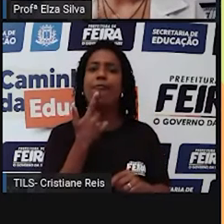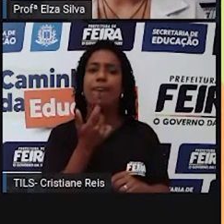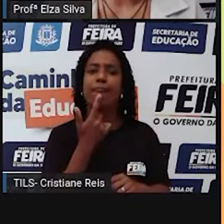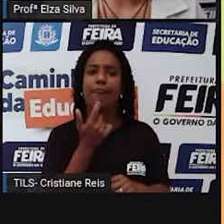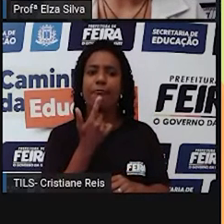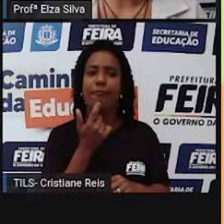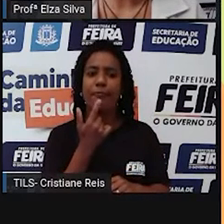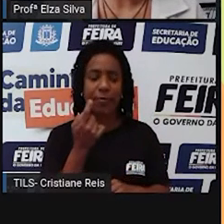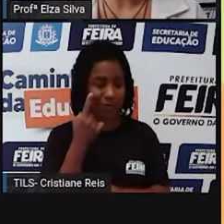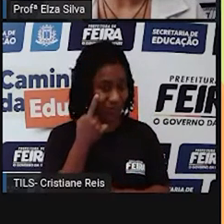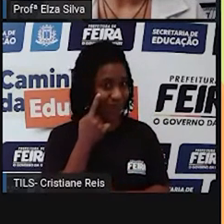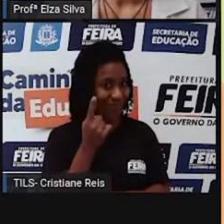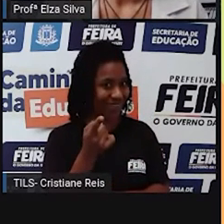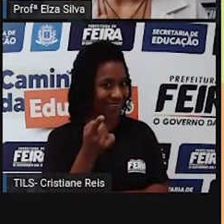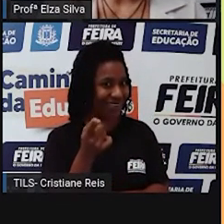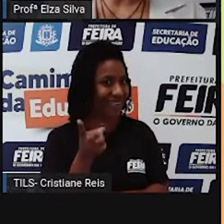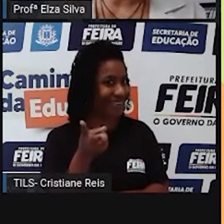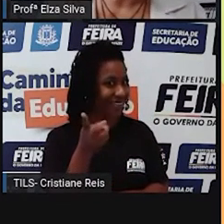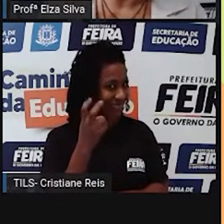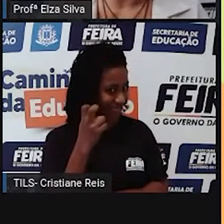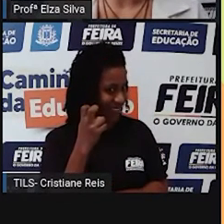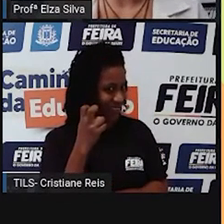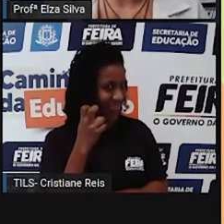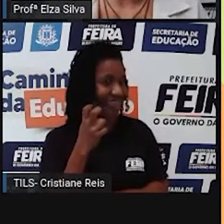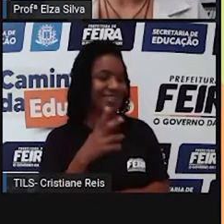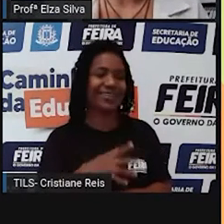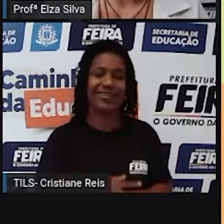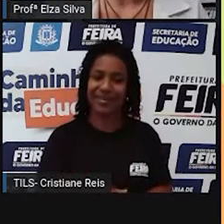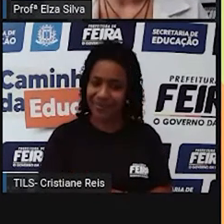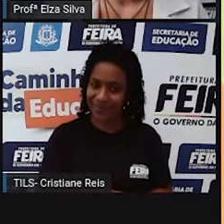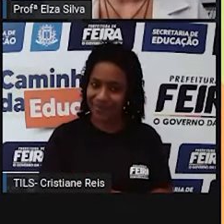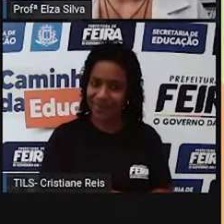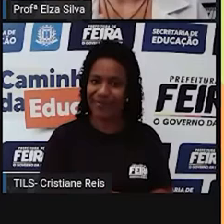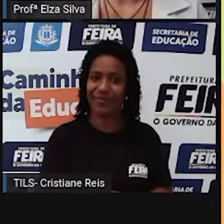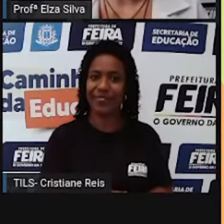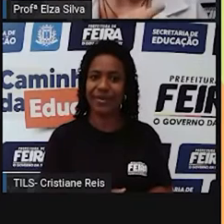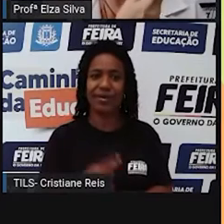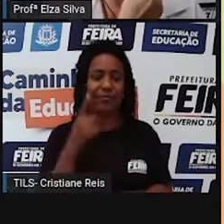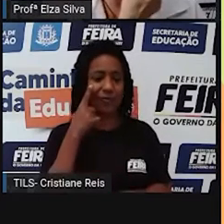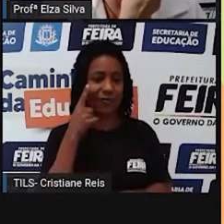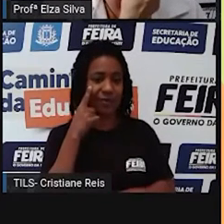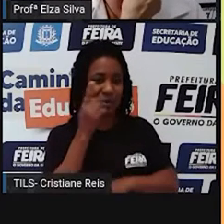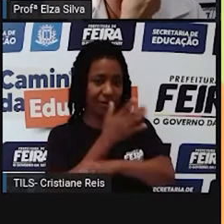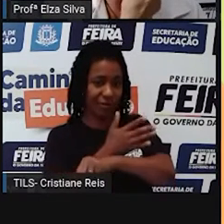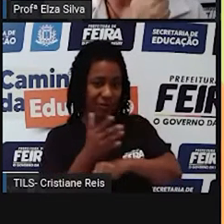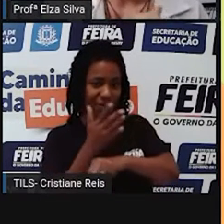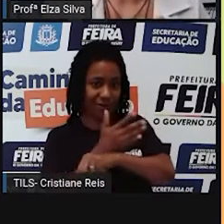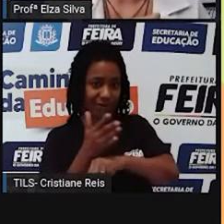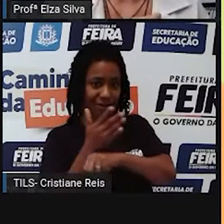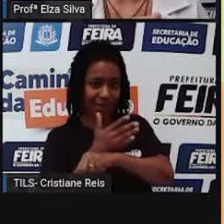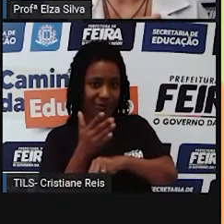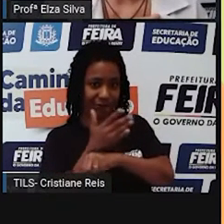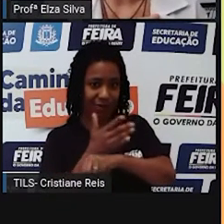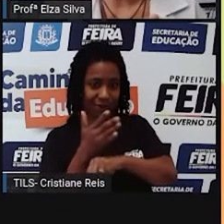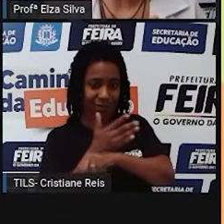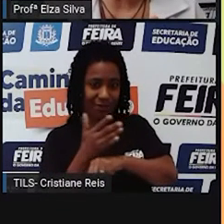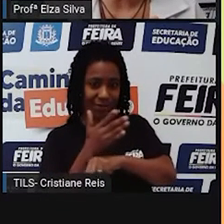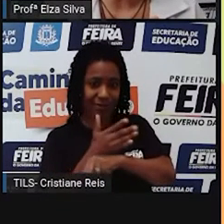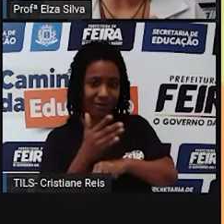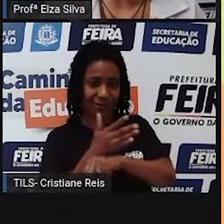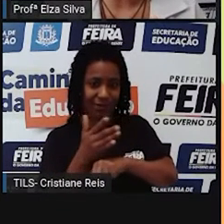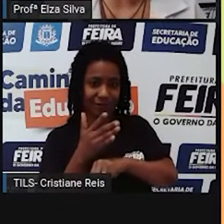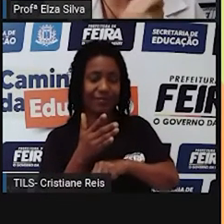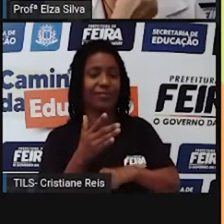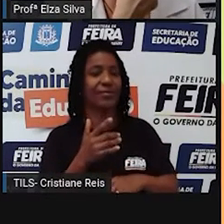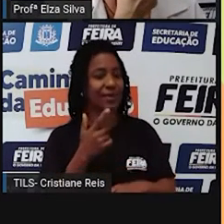Deram saque aí? Agora nós vamos aproveitar para praticar um pouco o nosso lesson,